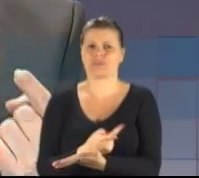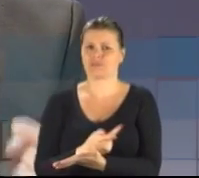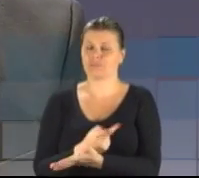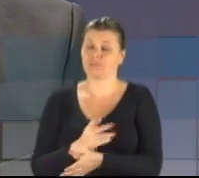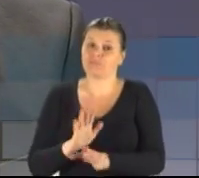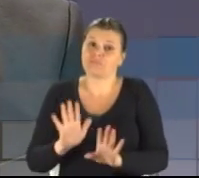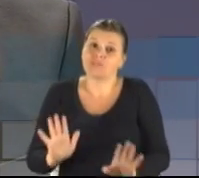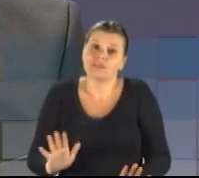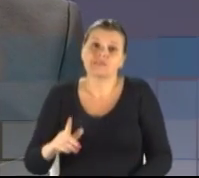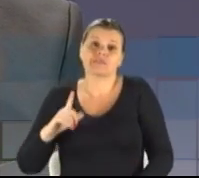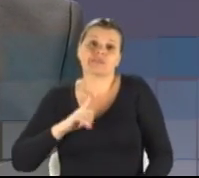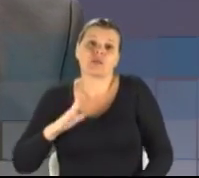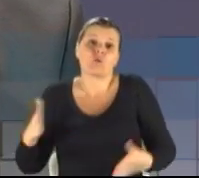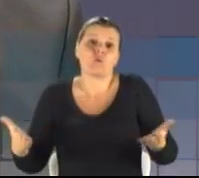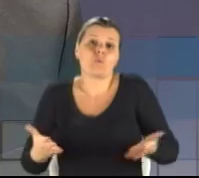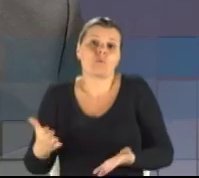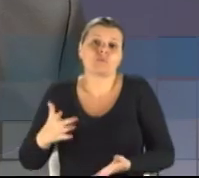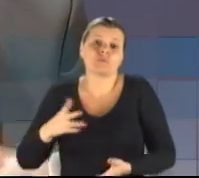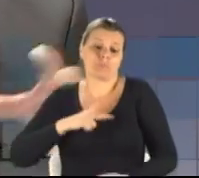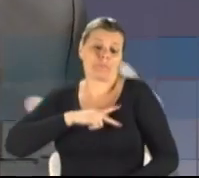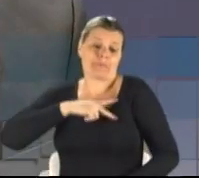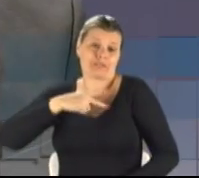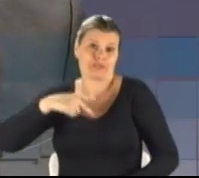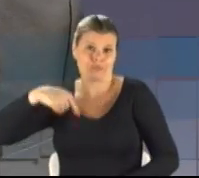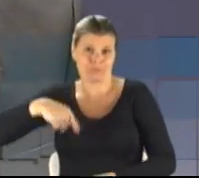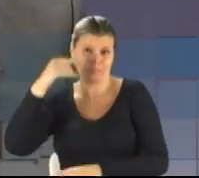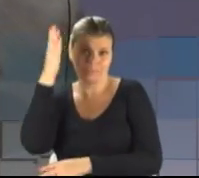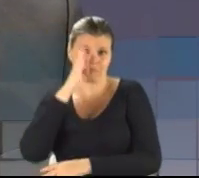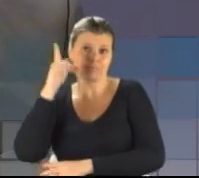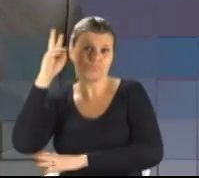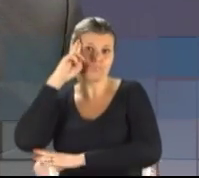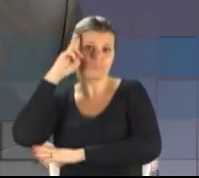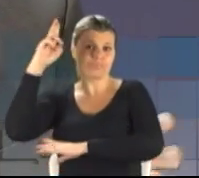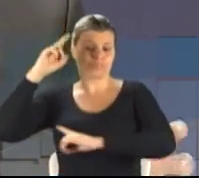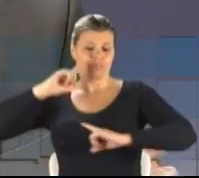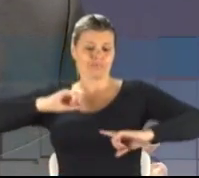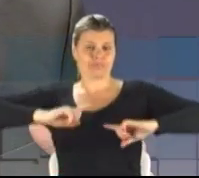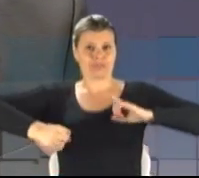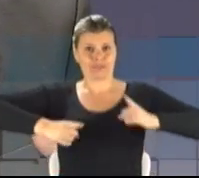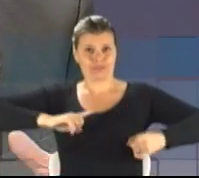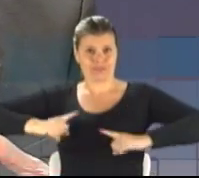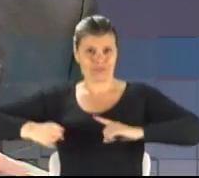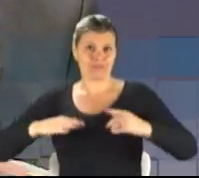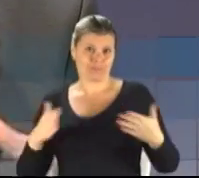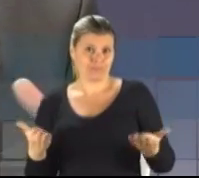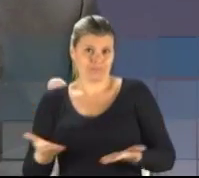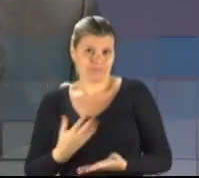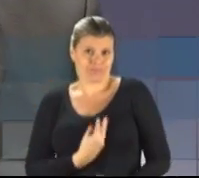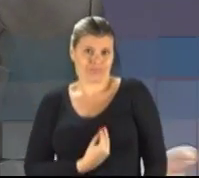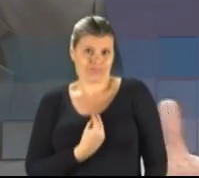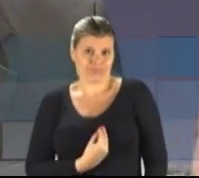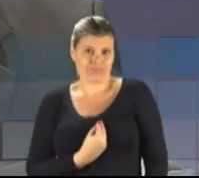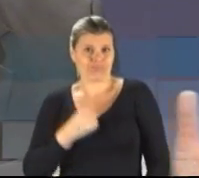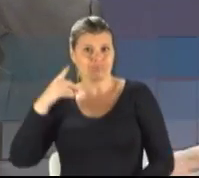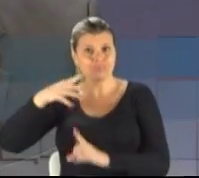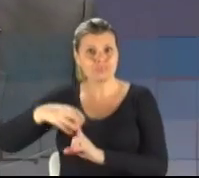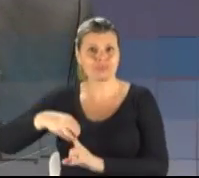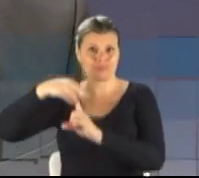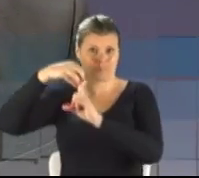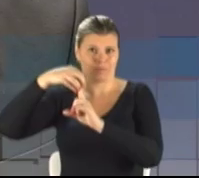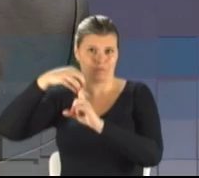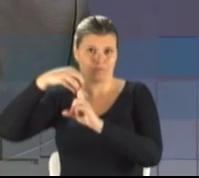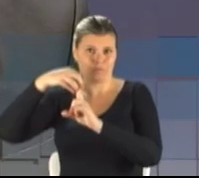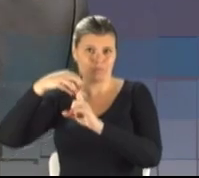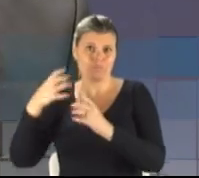temos um partido hoje no Brasil que chefia ou que a chefe é o principal de vários outros